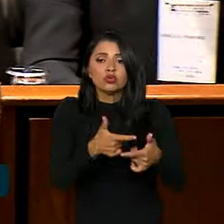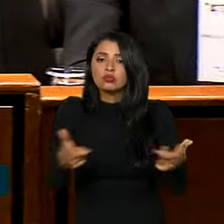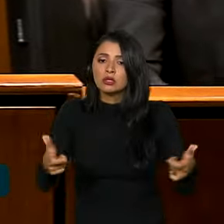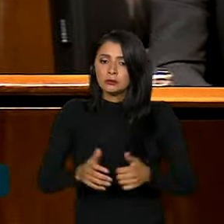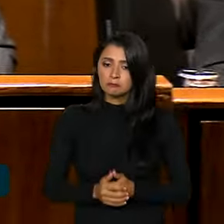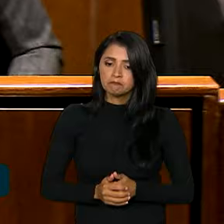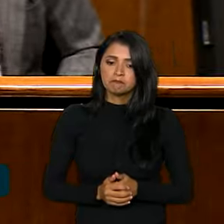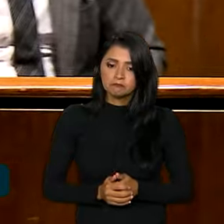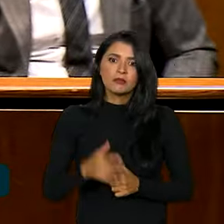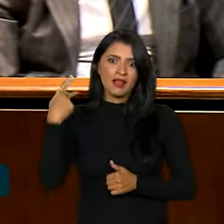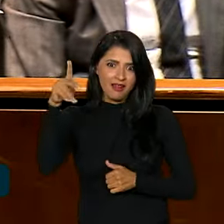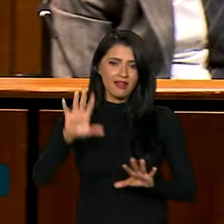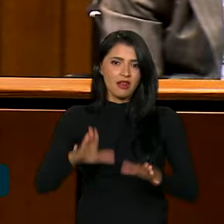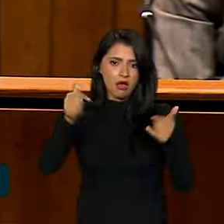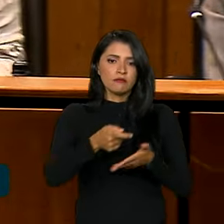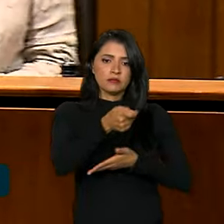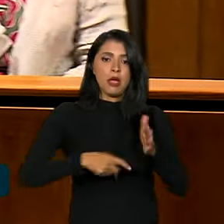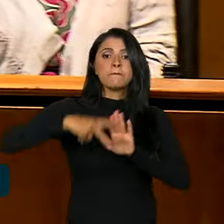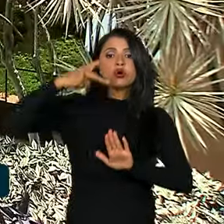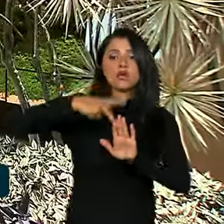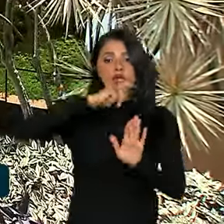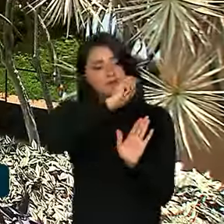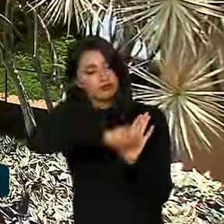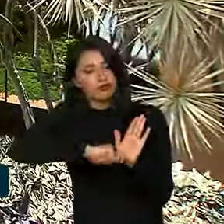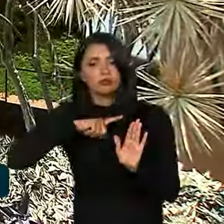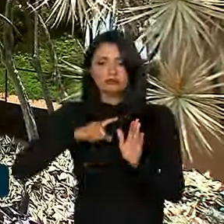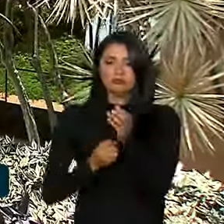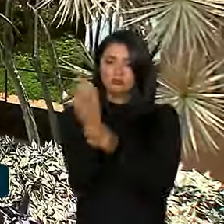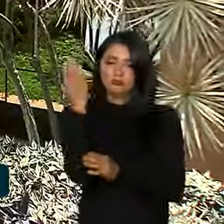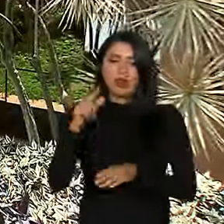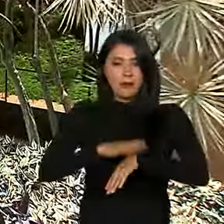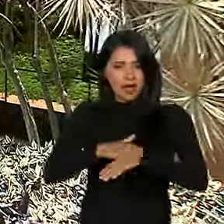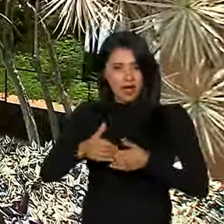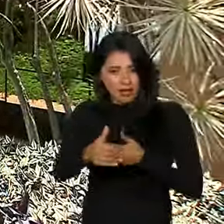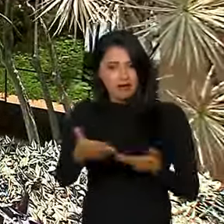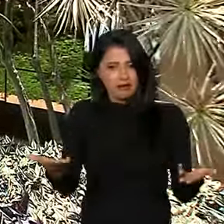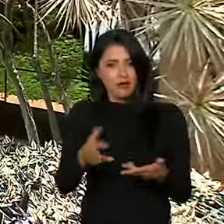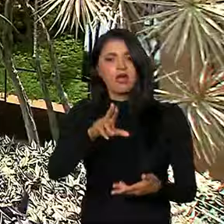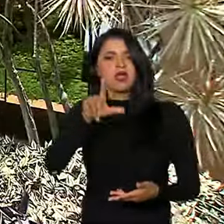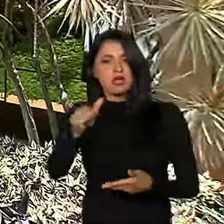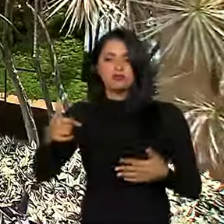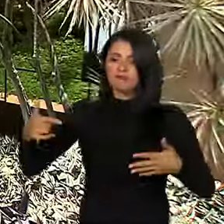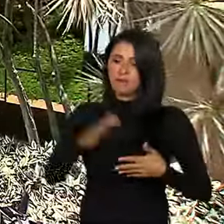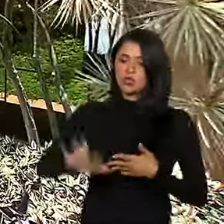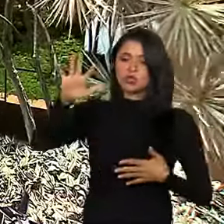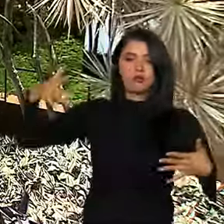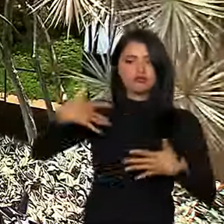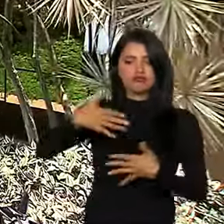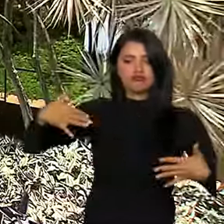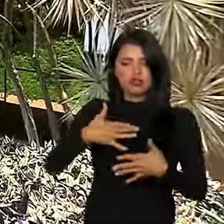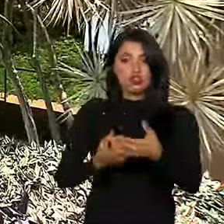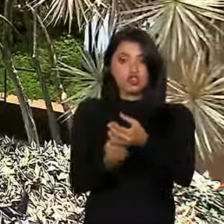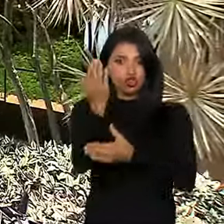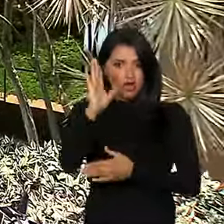Na solenidade, foi assinada a portaria de instalação. A partir de agora, com a Rede Nacional de Cidades Acolhedoras já